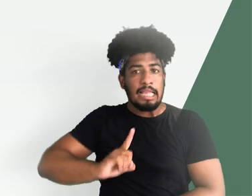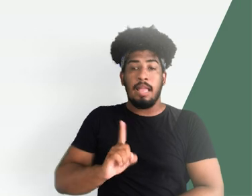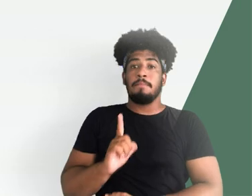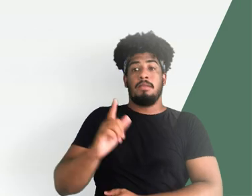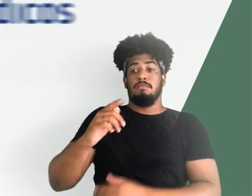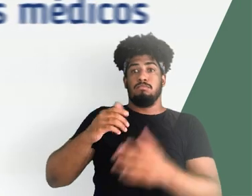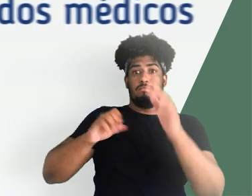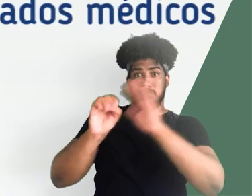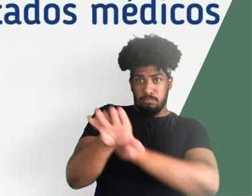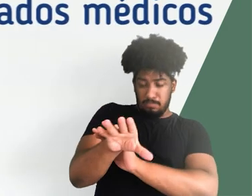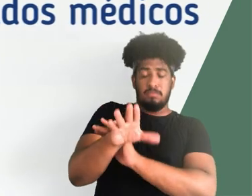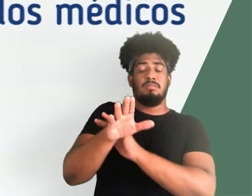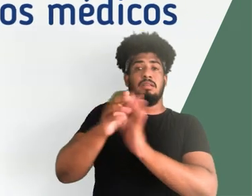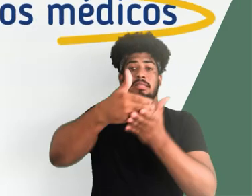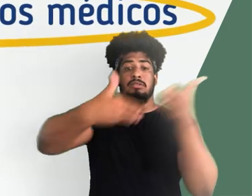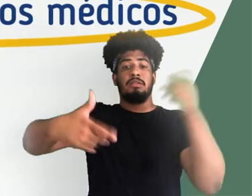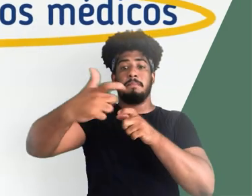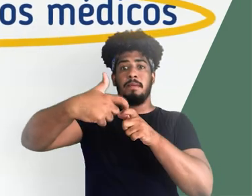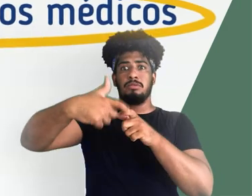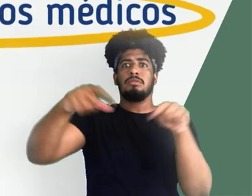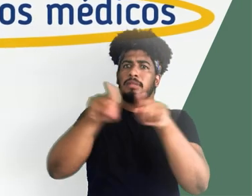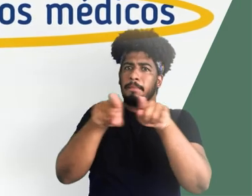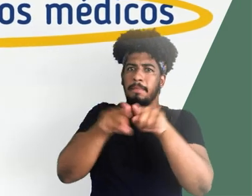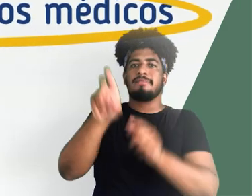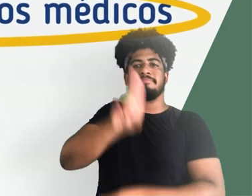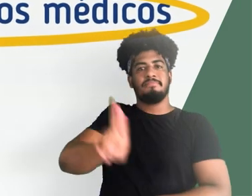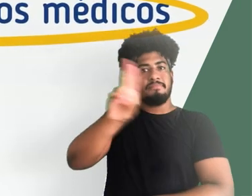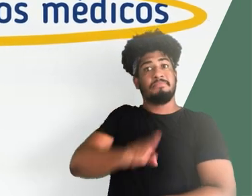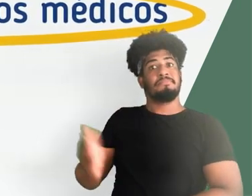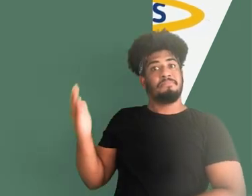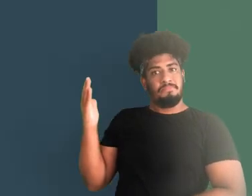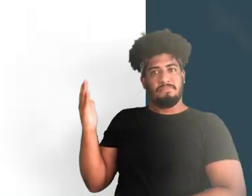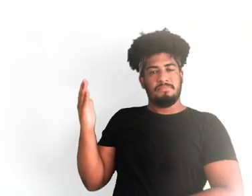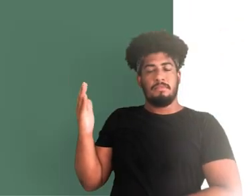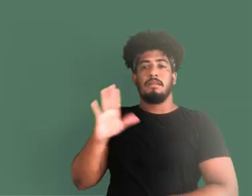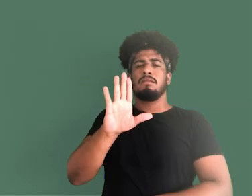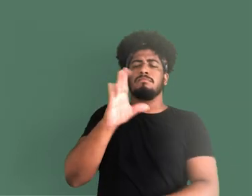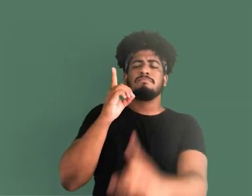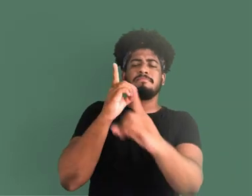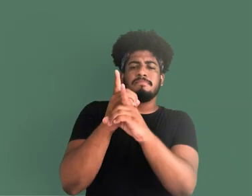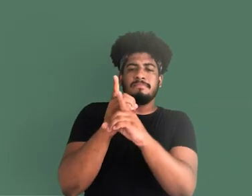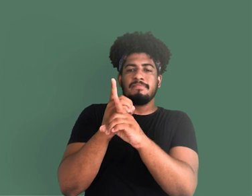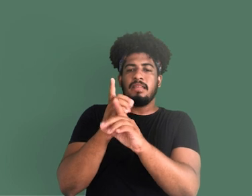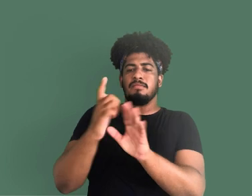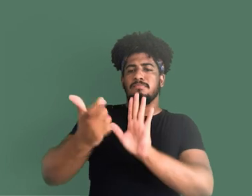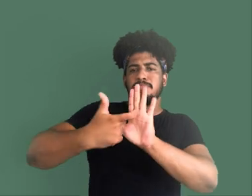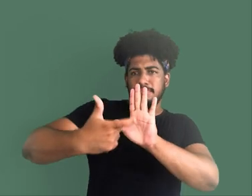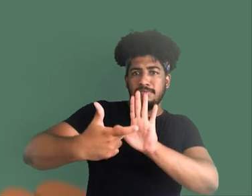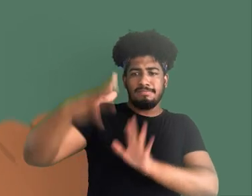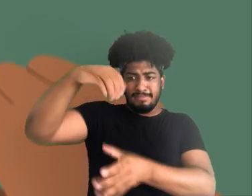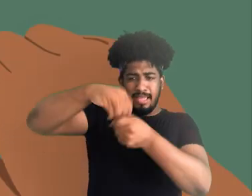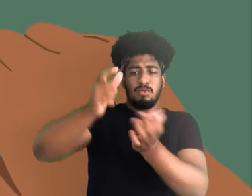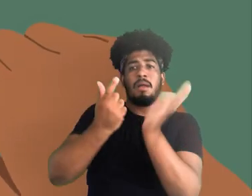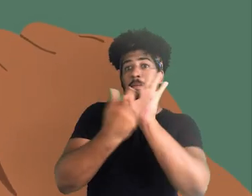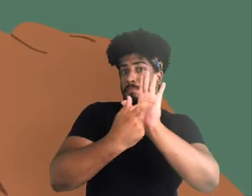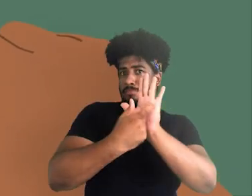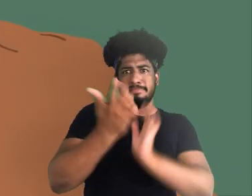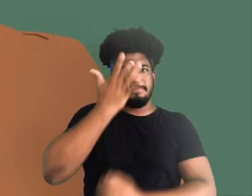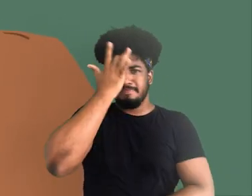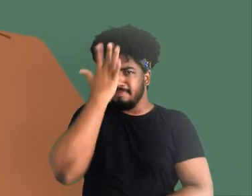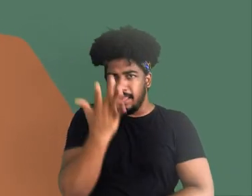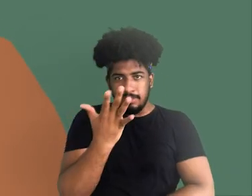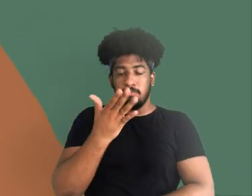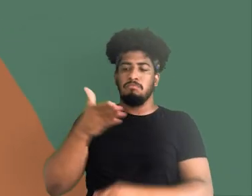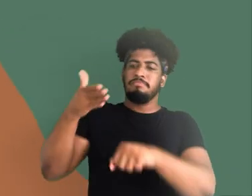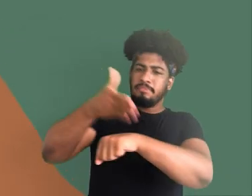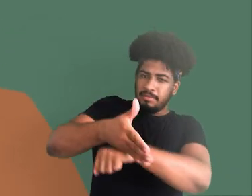é que o envio dos atestados médicos também deve acontecer pelo SoulGov. Encontrar essa função no aplicativo é muito